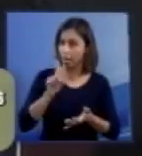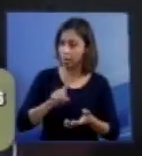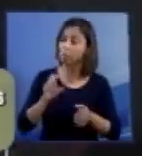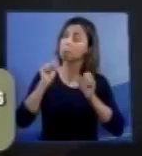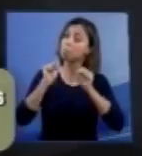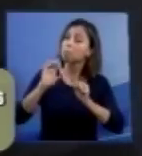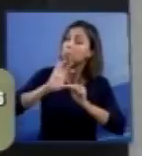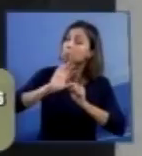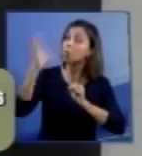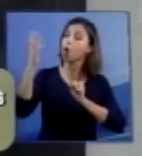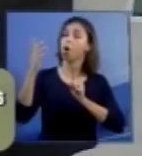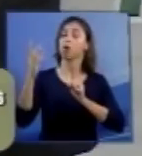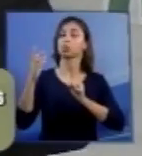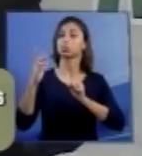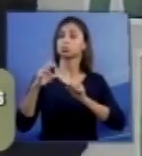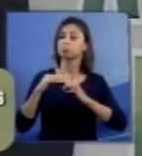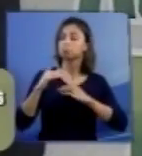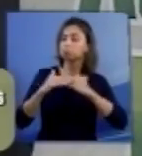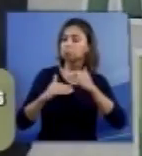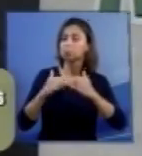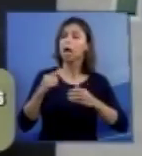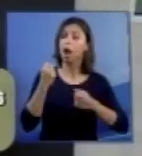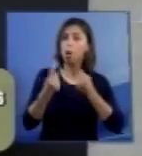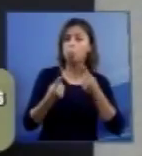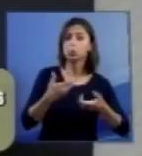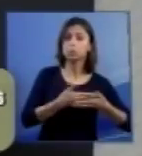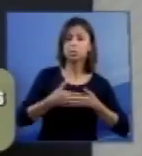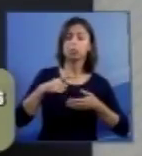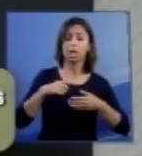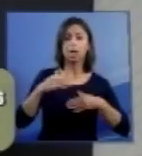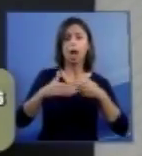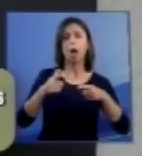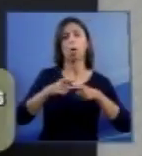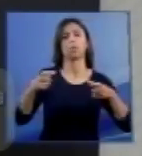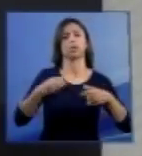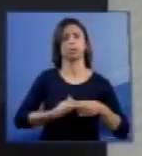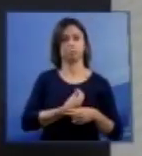atenuando. Pode haver atenuações. É uma hipótese.